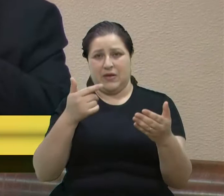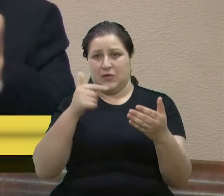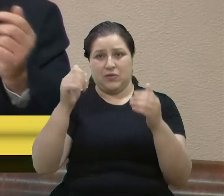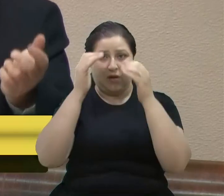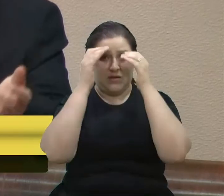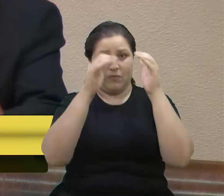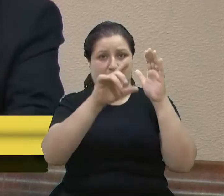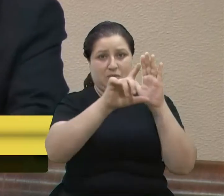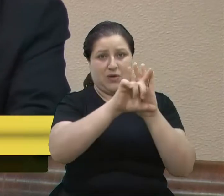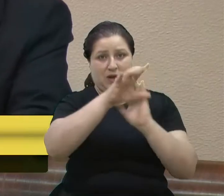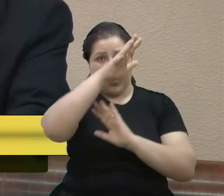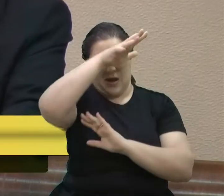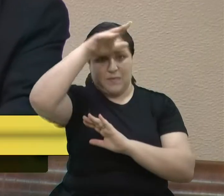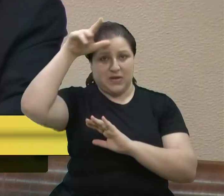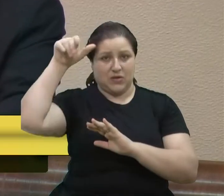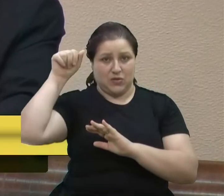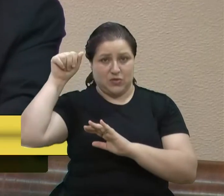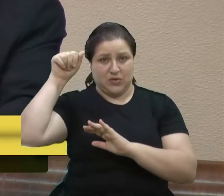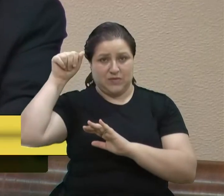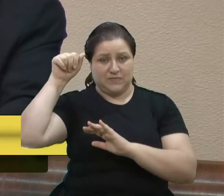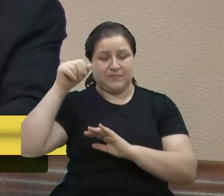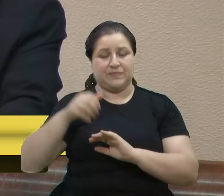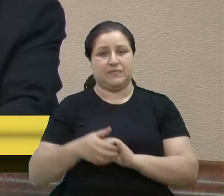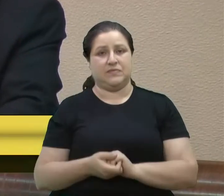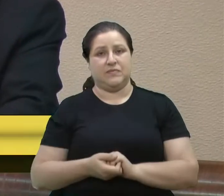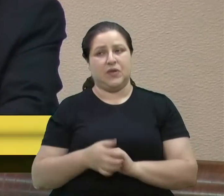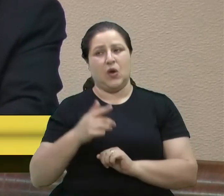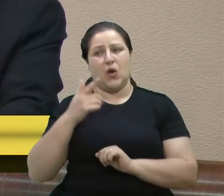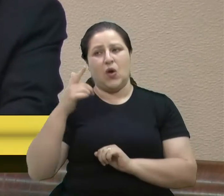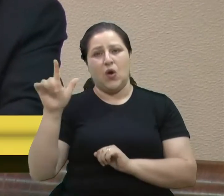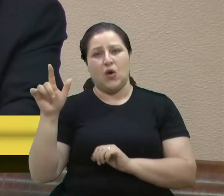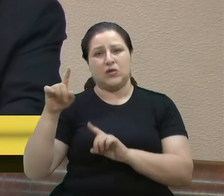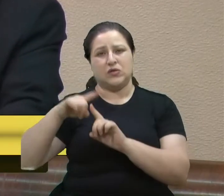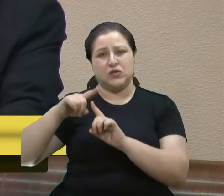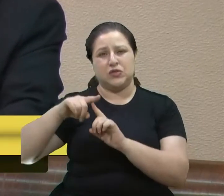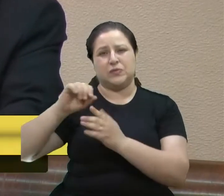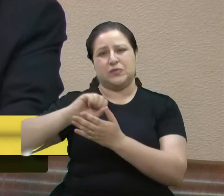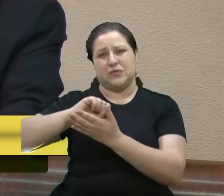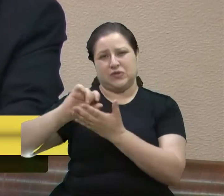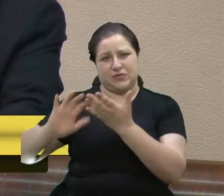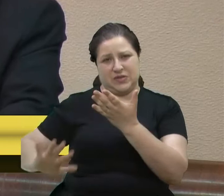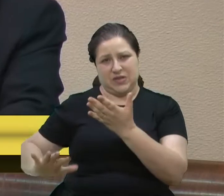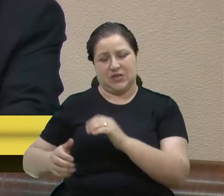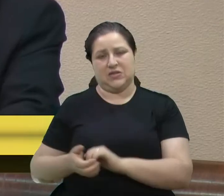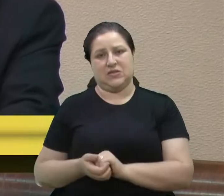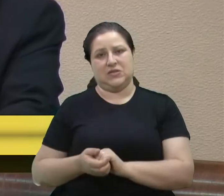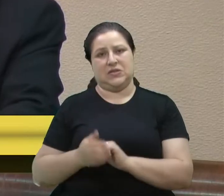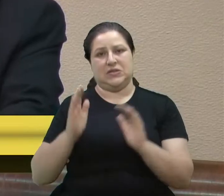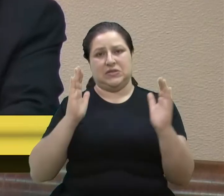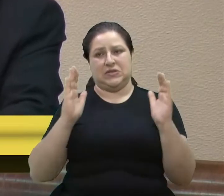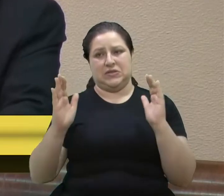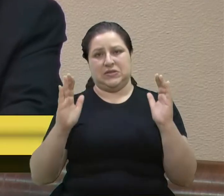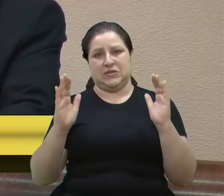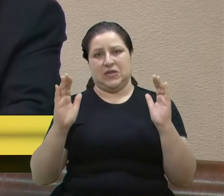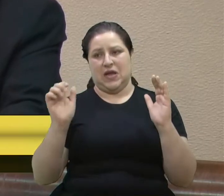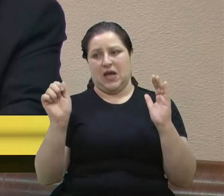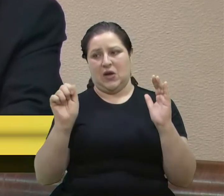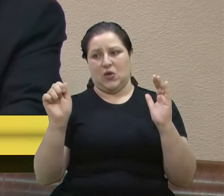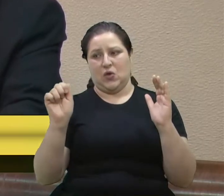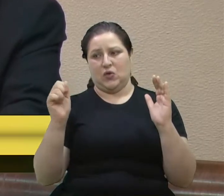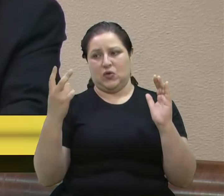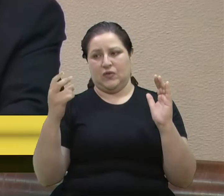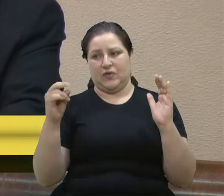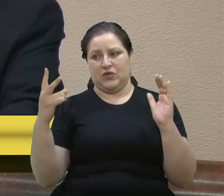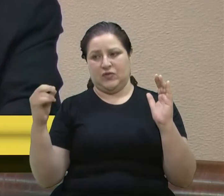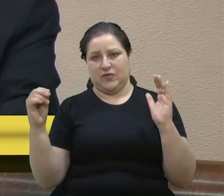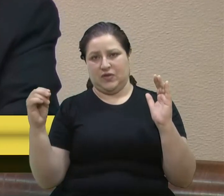é preciso dizer que, de agosto de 2020 a setembro de 2021, foi